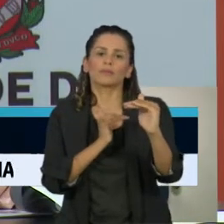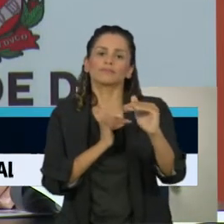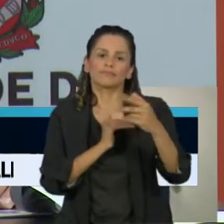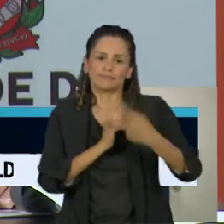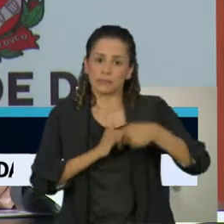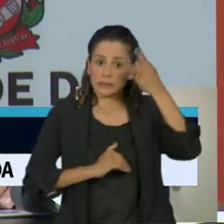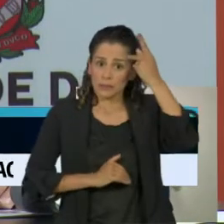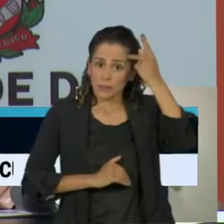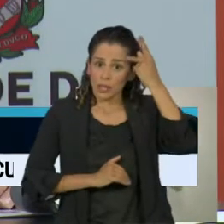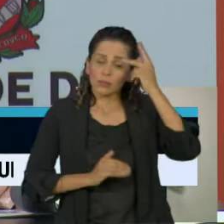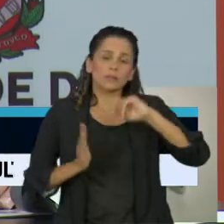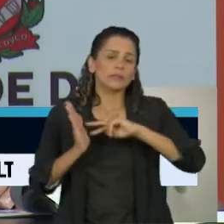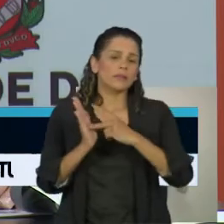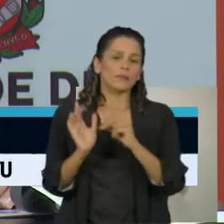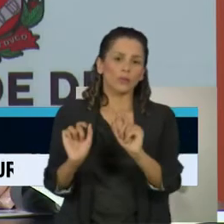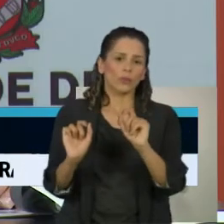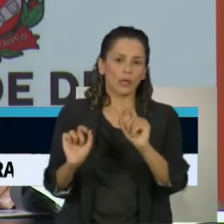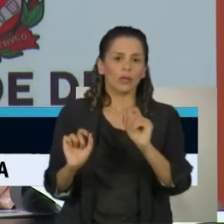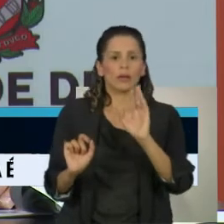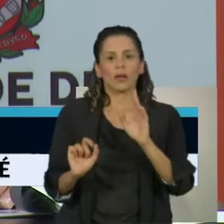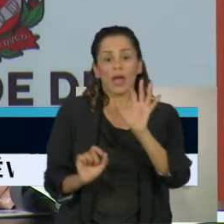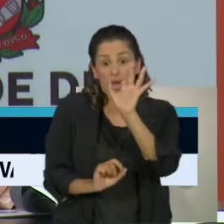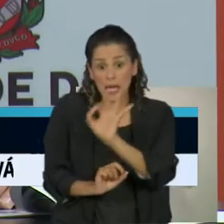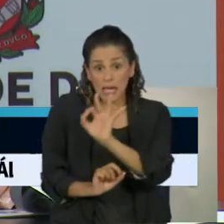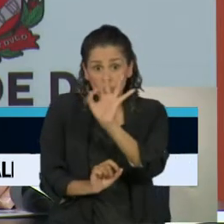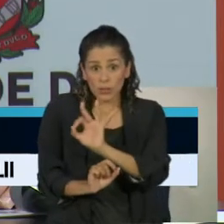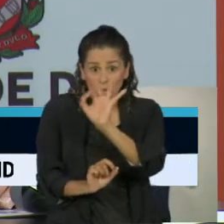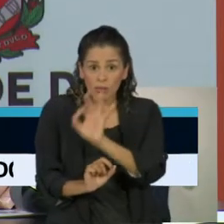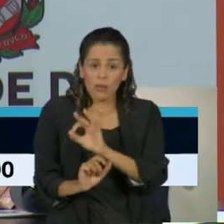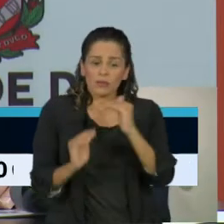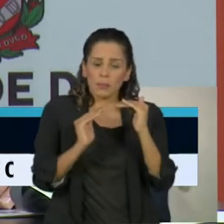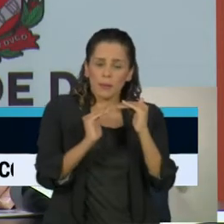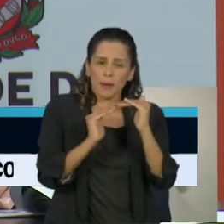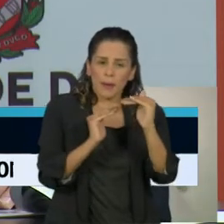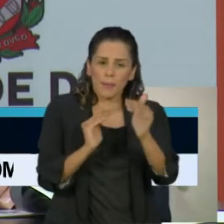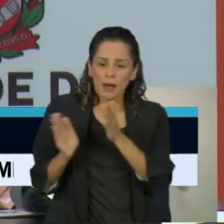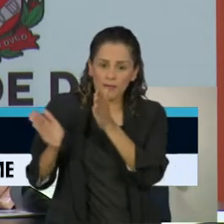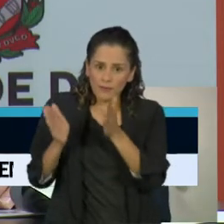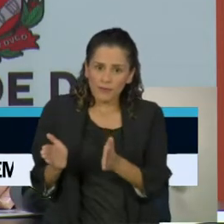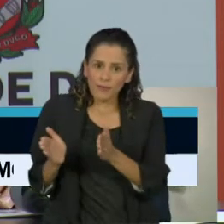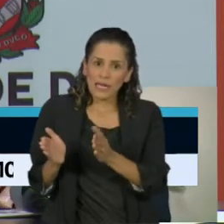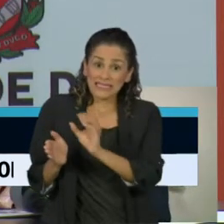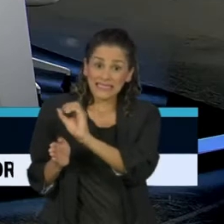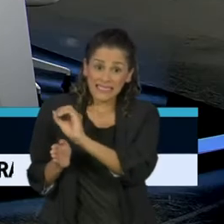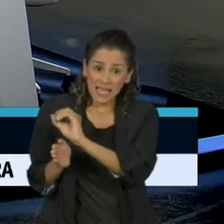Isso significa que nós estamos com o mesmo índice desde a fase número zero.